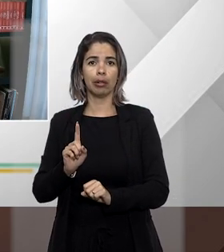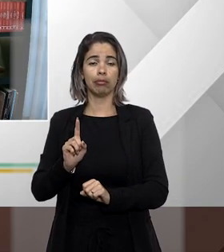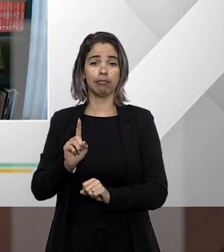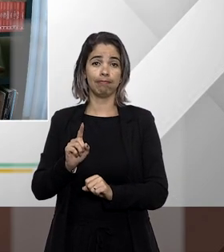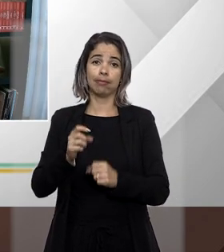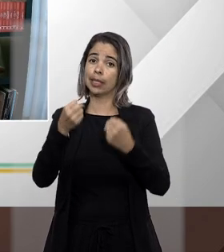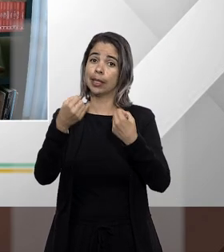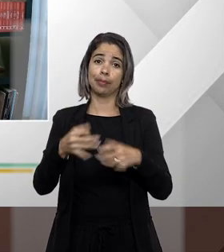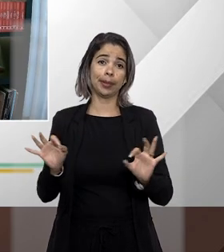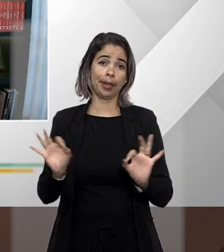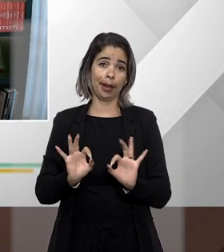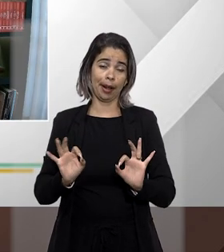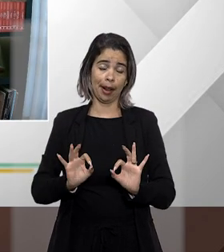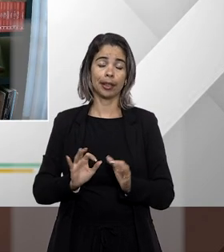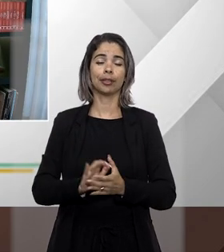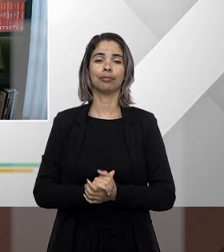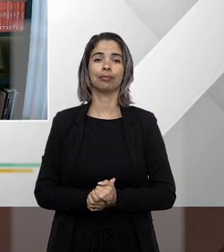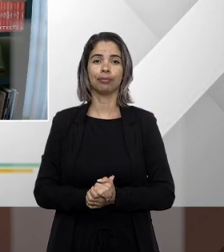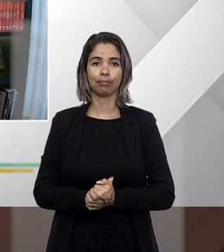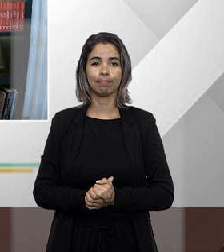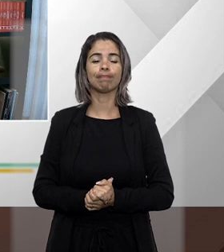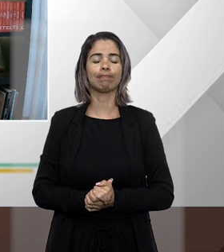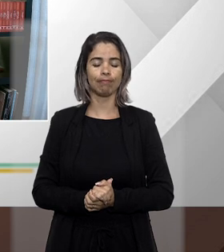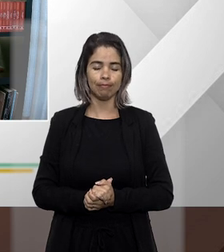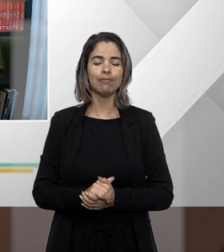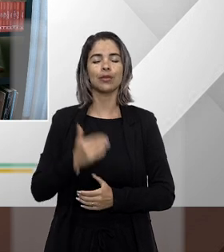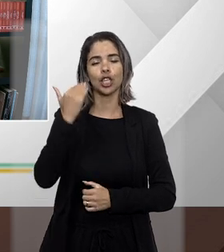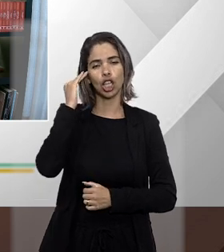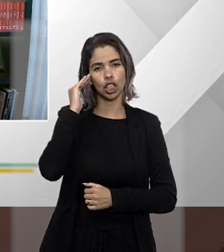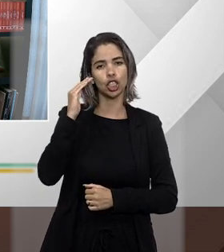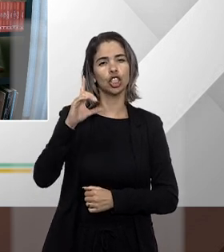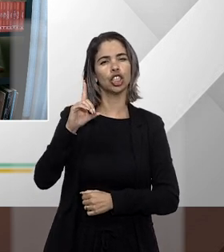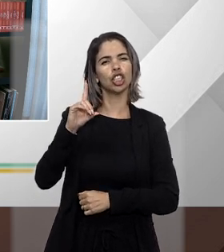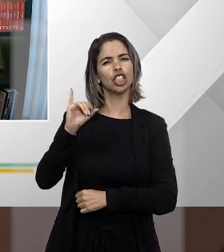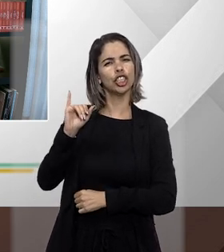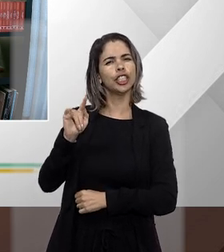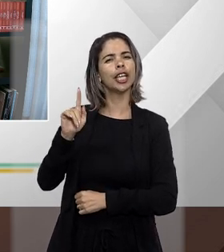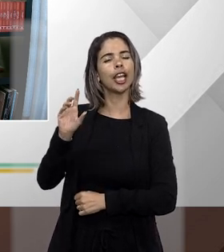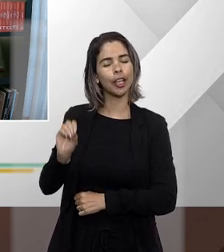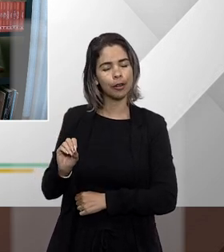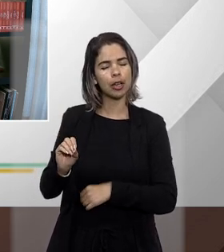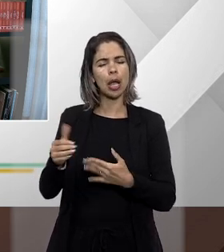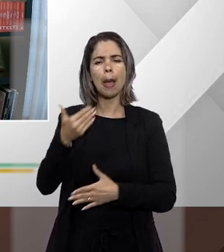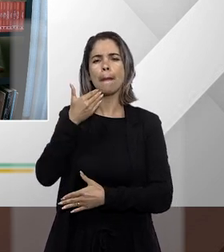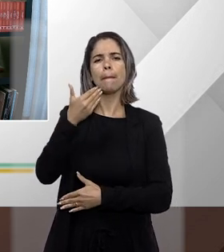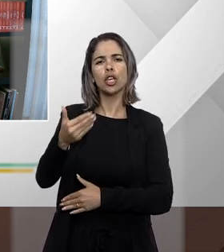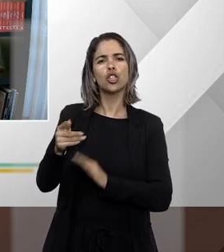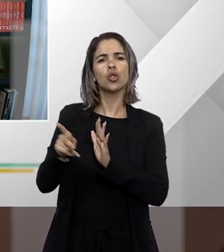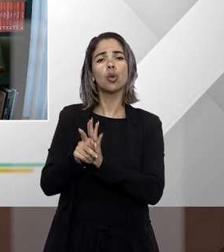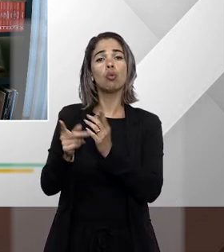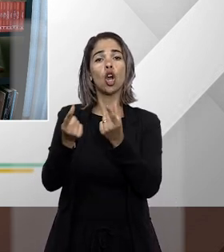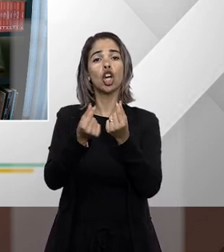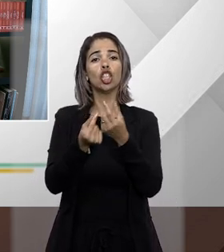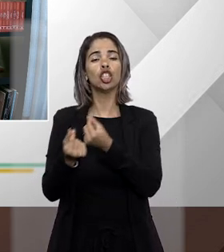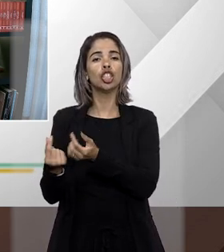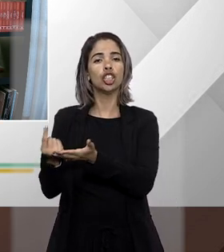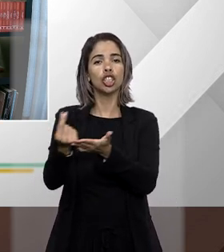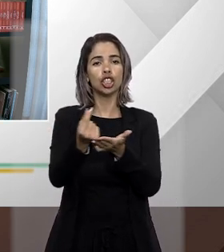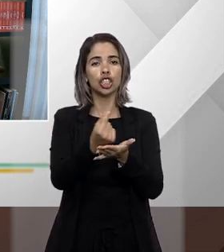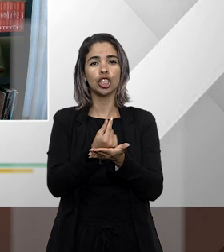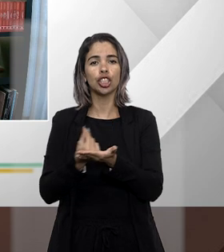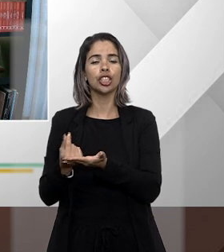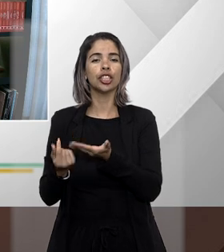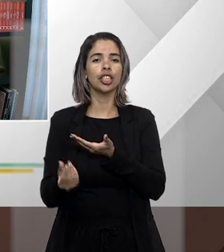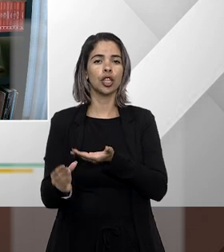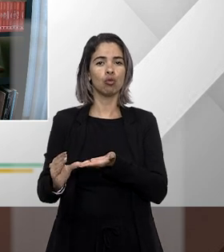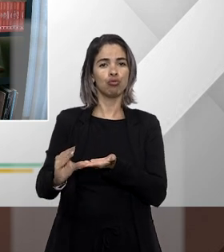professor Diego e em relação a pedidos de indenização o mandado de segurança é cabível? então como